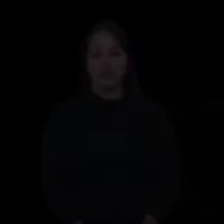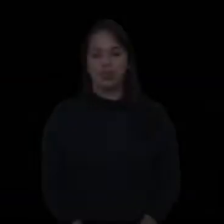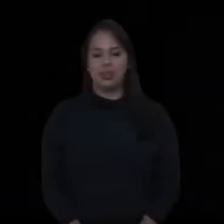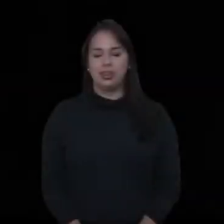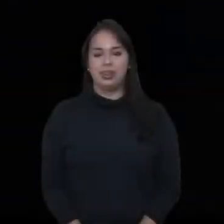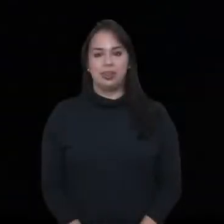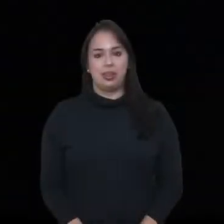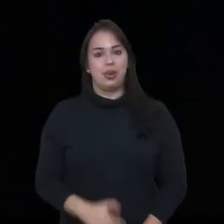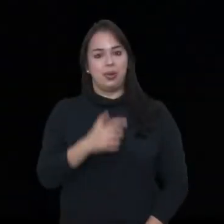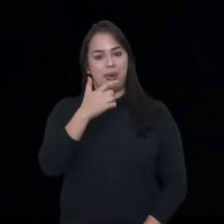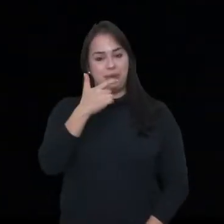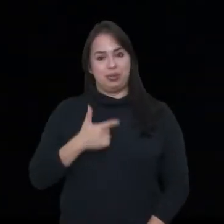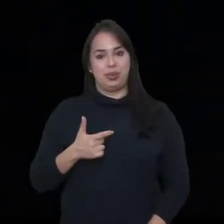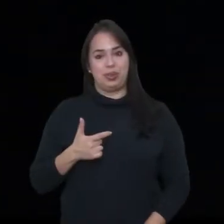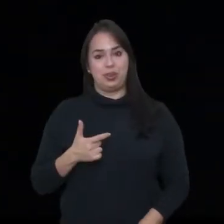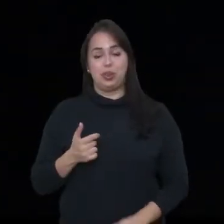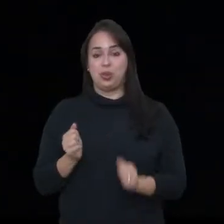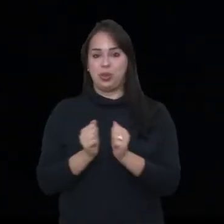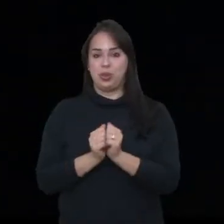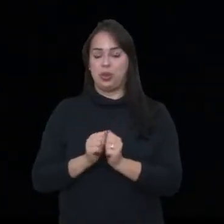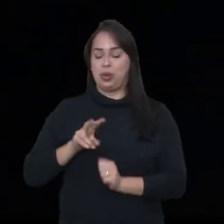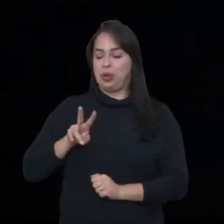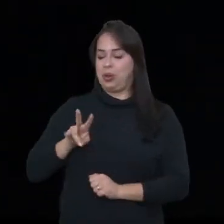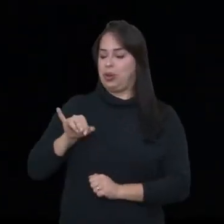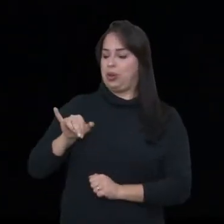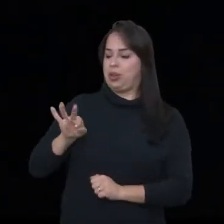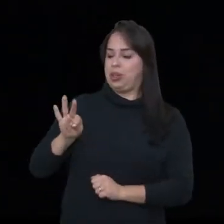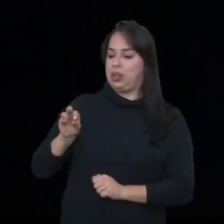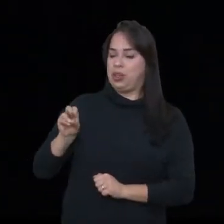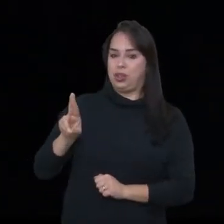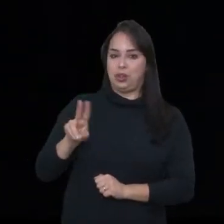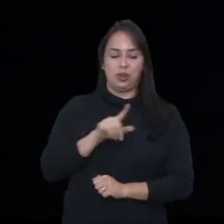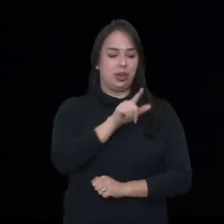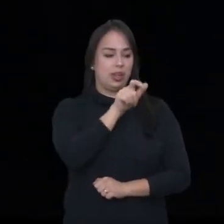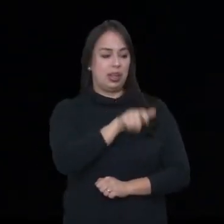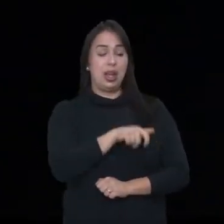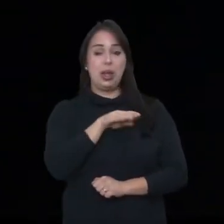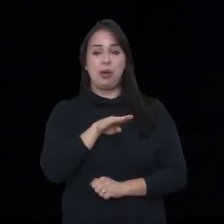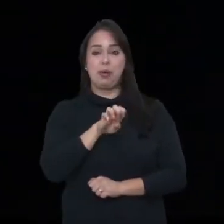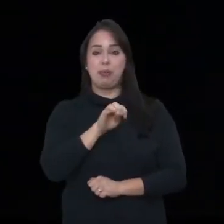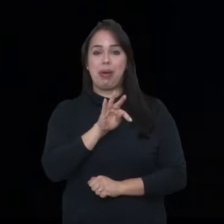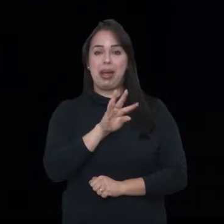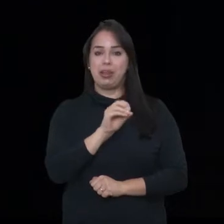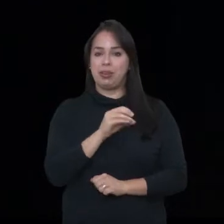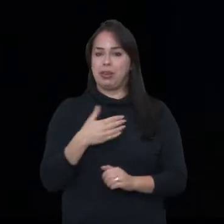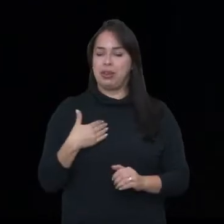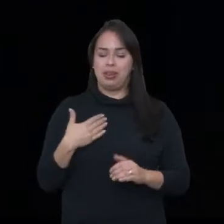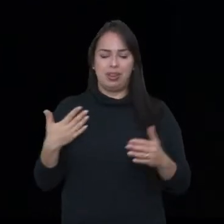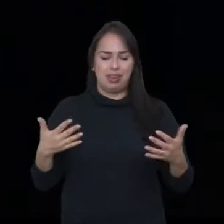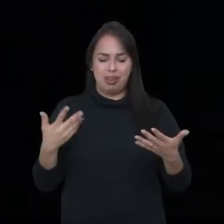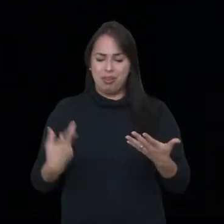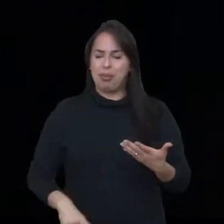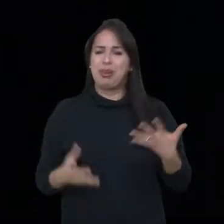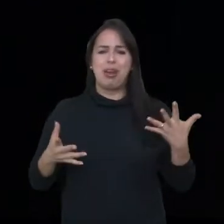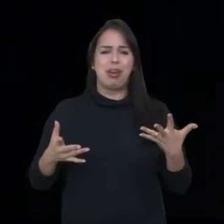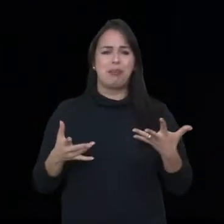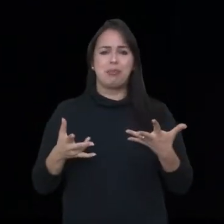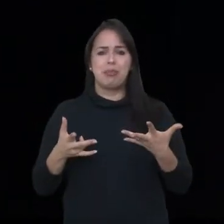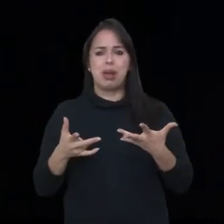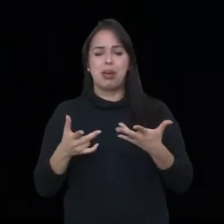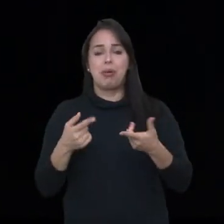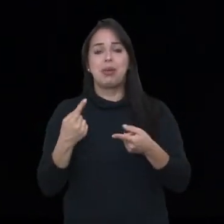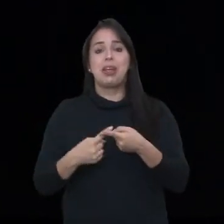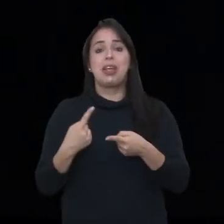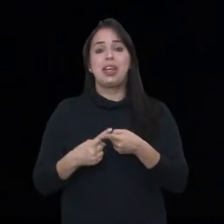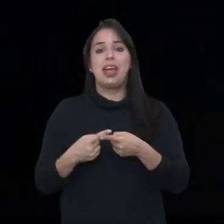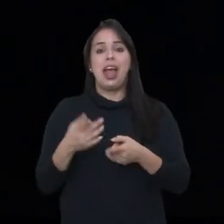Hoje eu estou aqui com o Vitor e o Beto e não podia ser um lugar melhor do que o palco de um